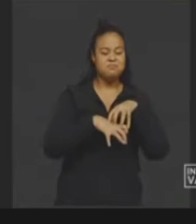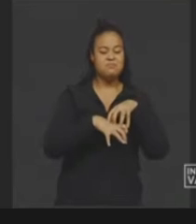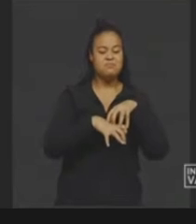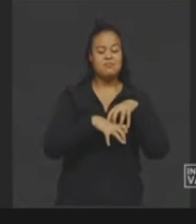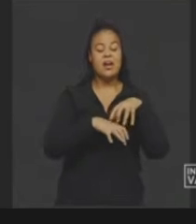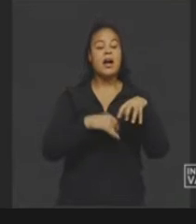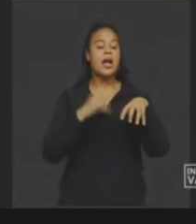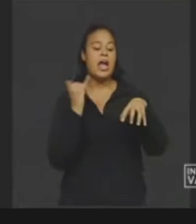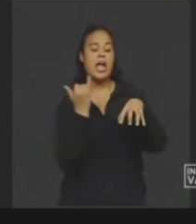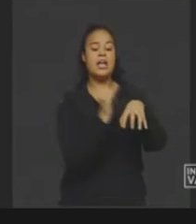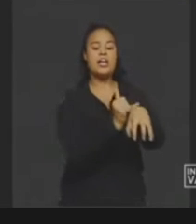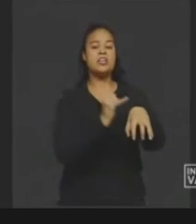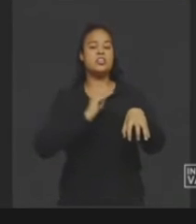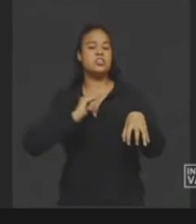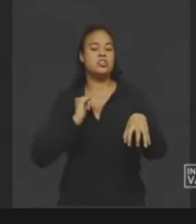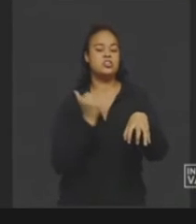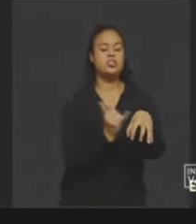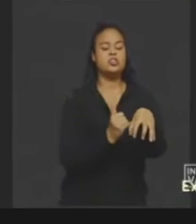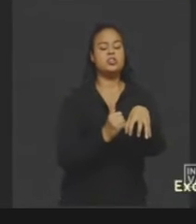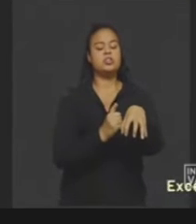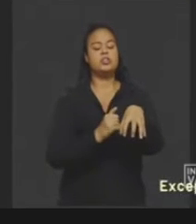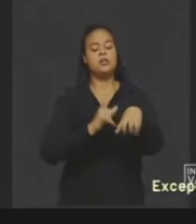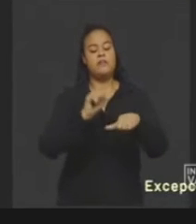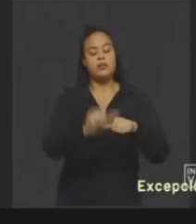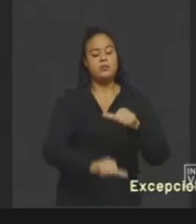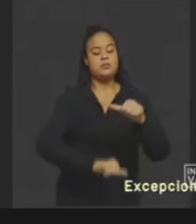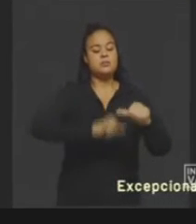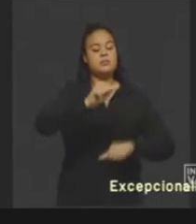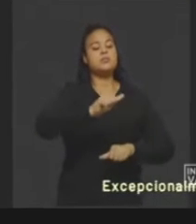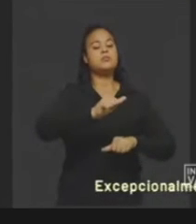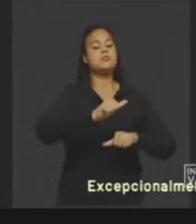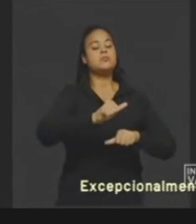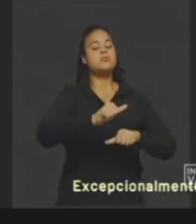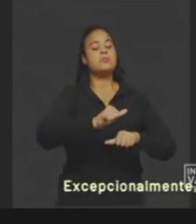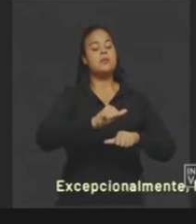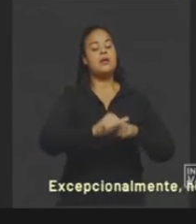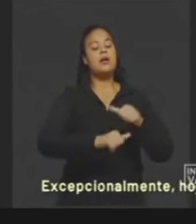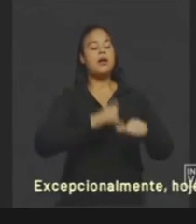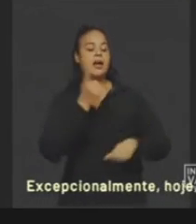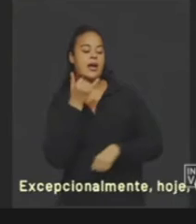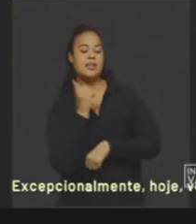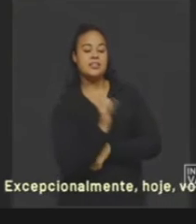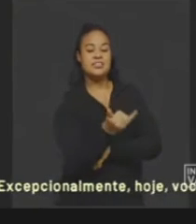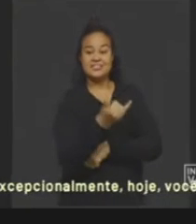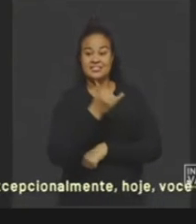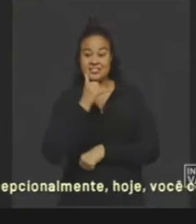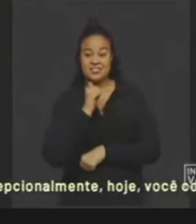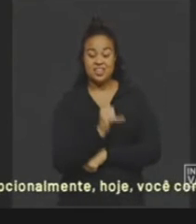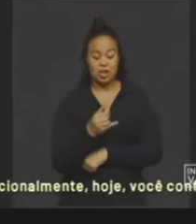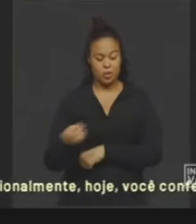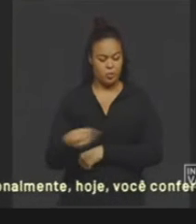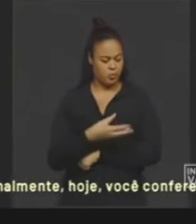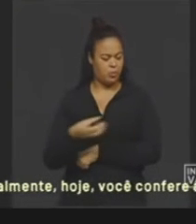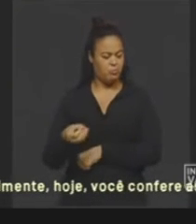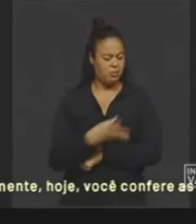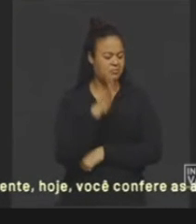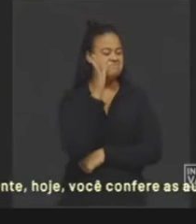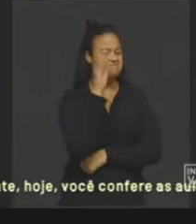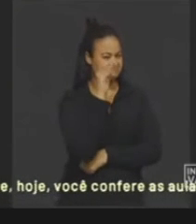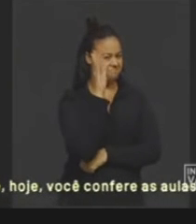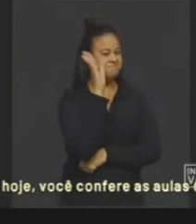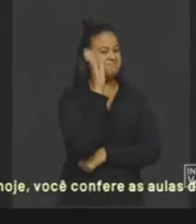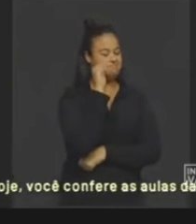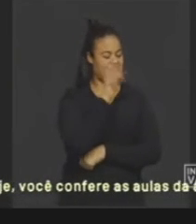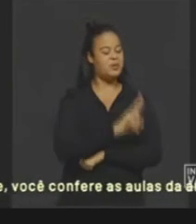essa energia do movimento então vai ser convertida em energia elétrica. É algo bastante moderno e bastante interessante o